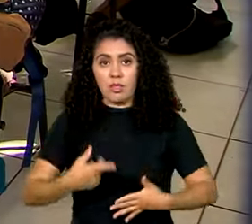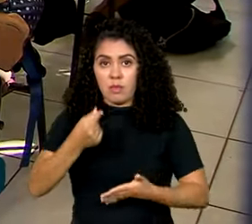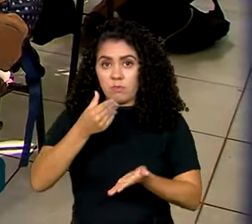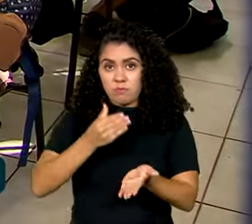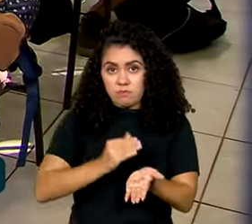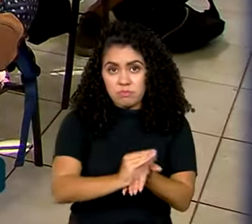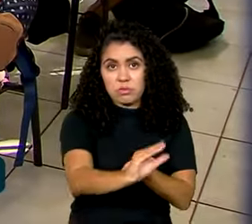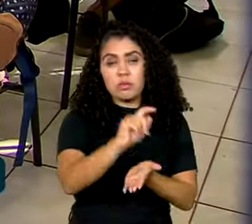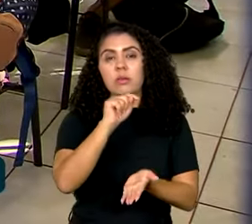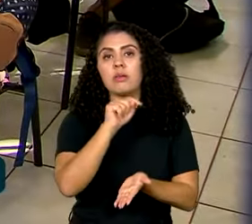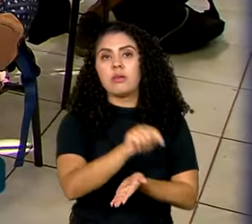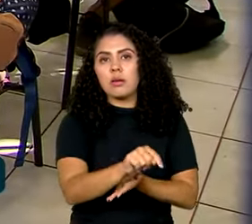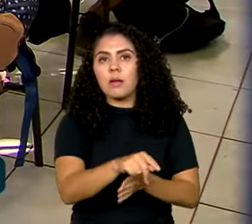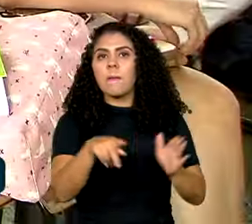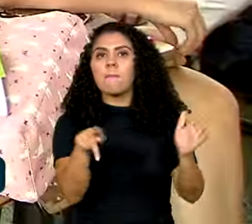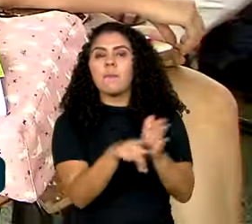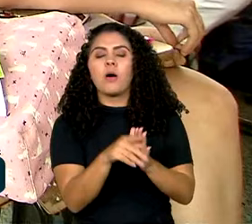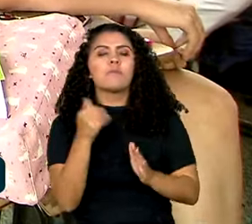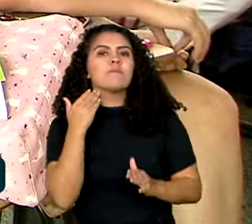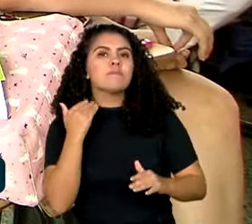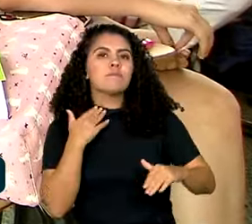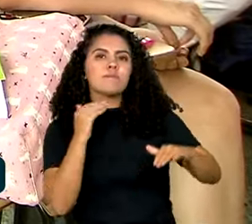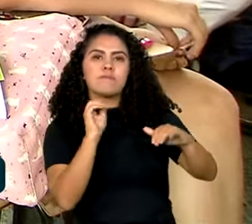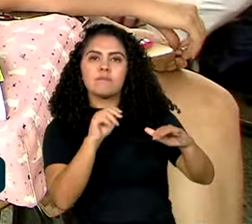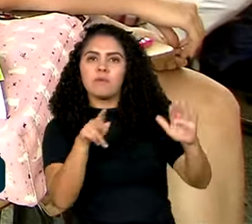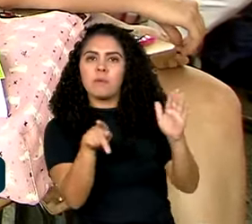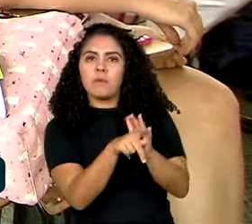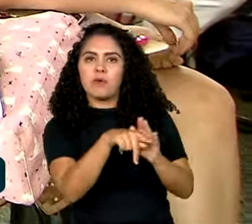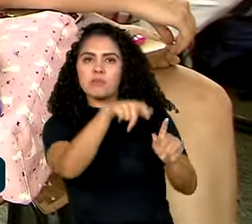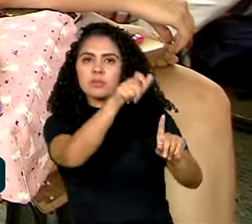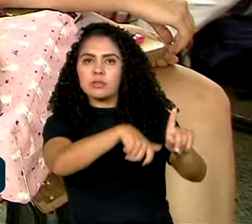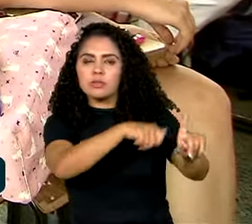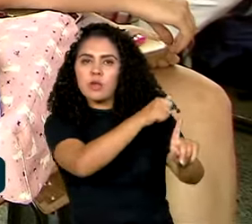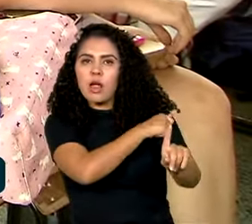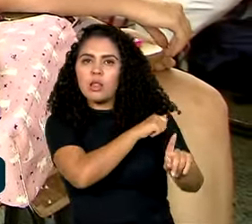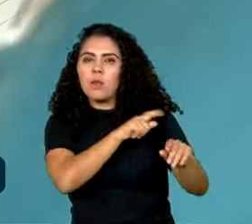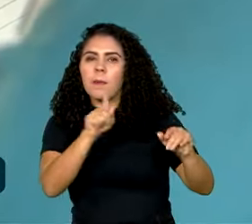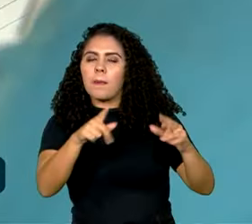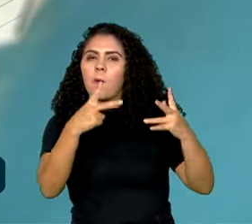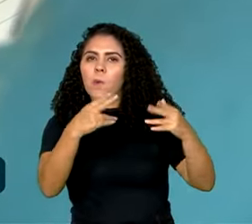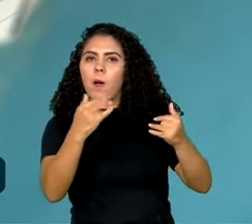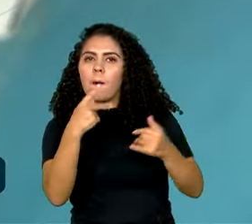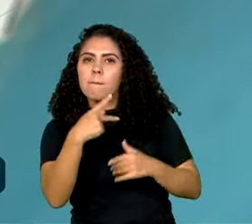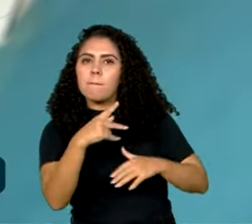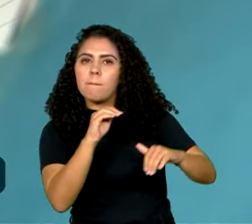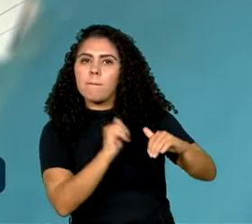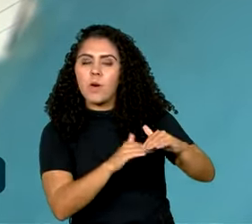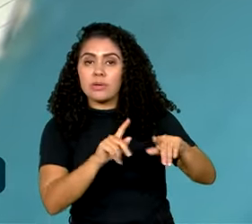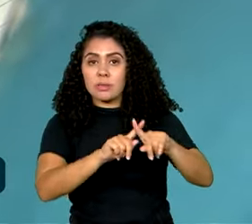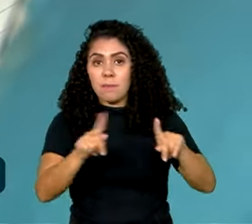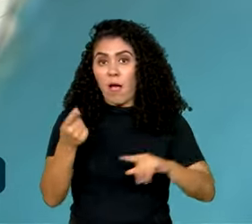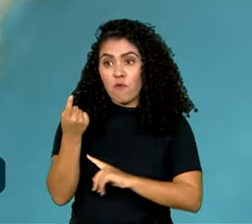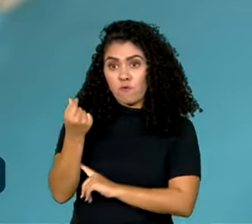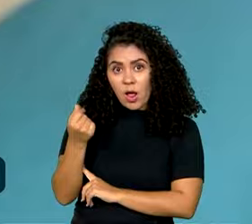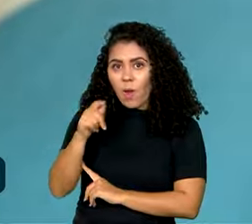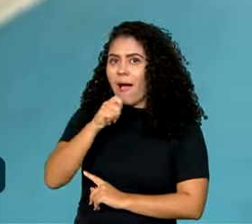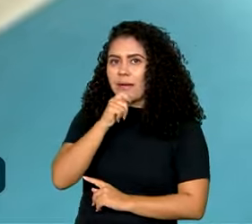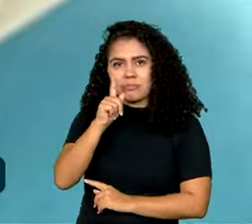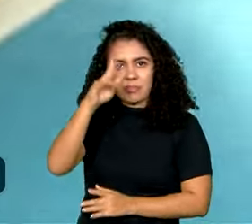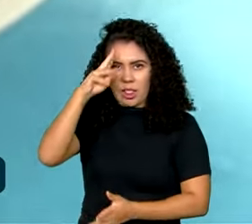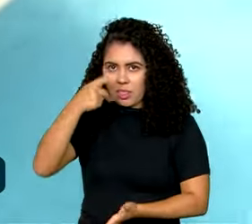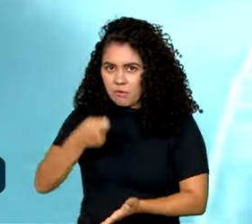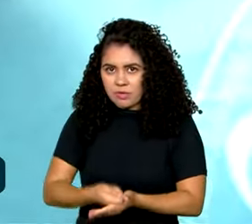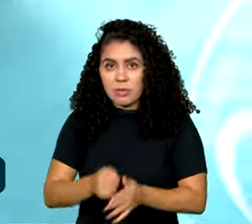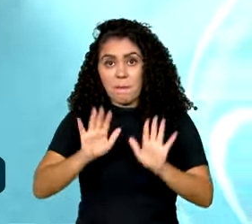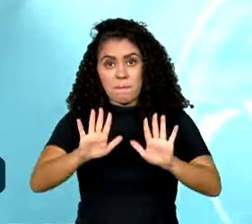diretamente para a conta do estudante, na forma de uma espécie de poupança. Mas os valores ainda não foram definidos. O Ministério